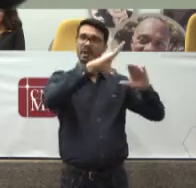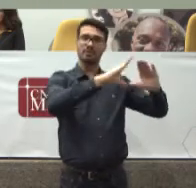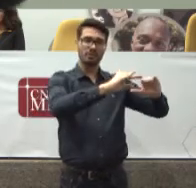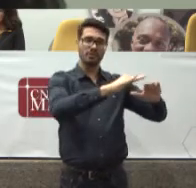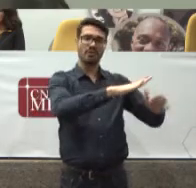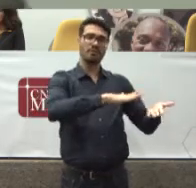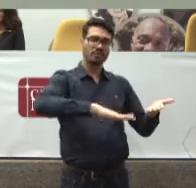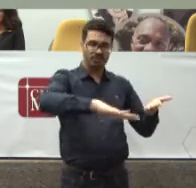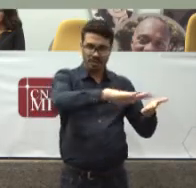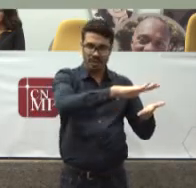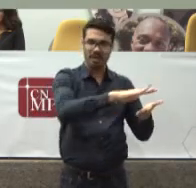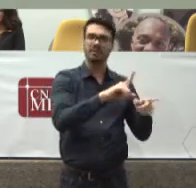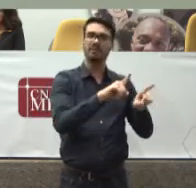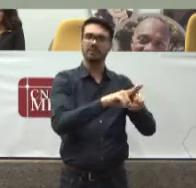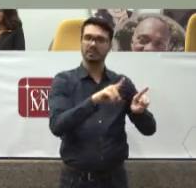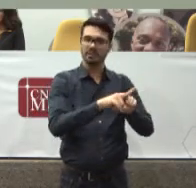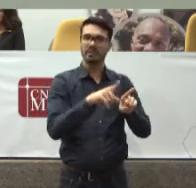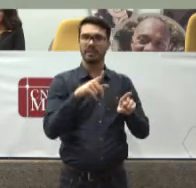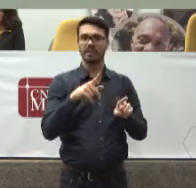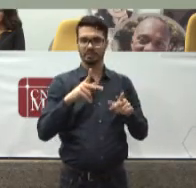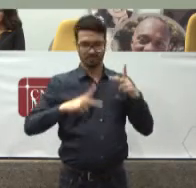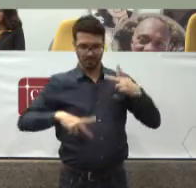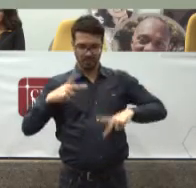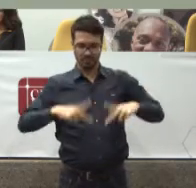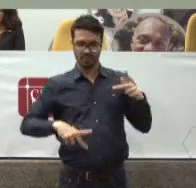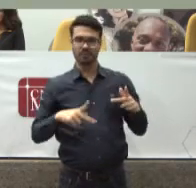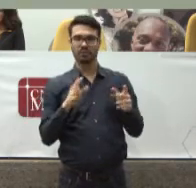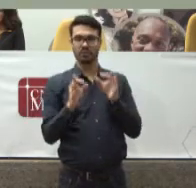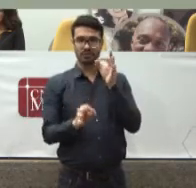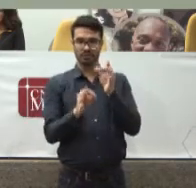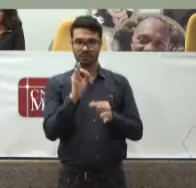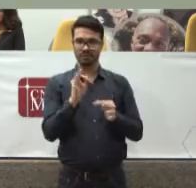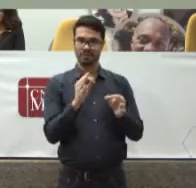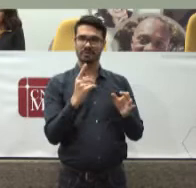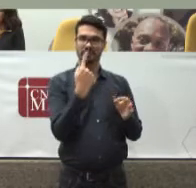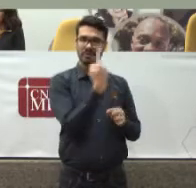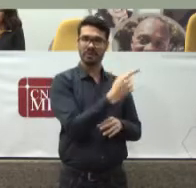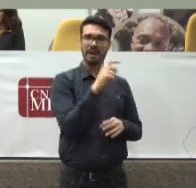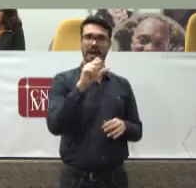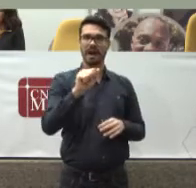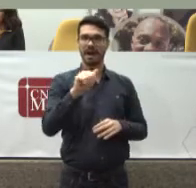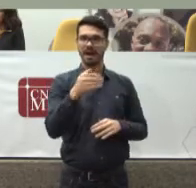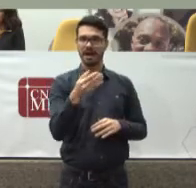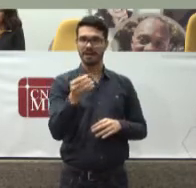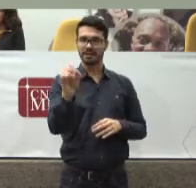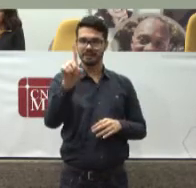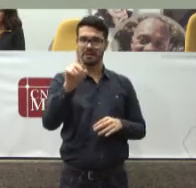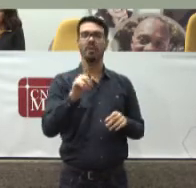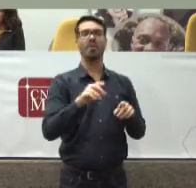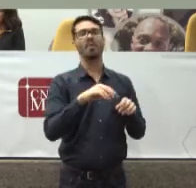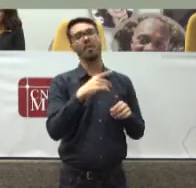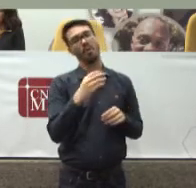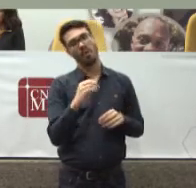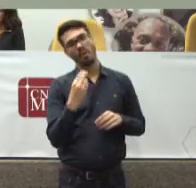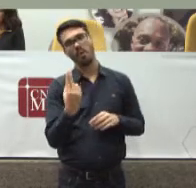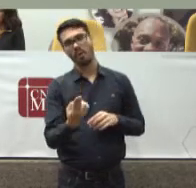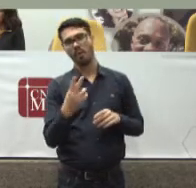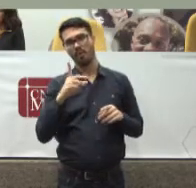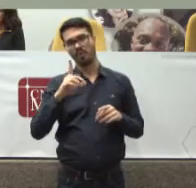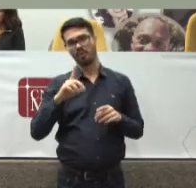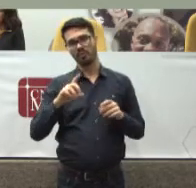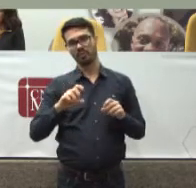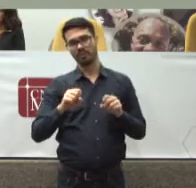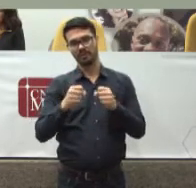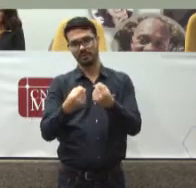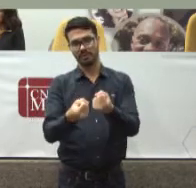Que o promotor De justiça Quando for ajuizar A ação civil pública Quando o defensor Público for ajuizar Aquele